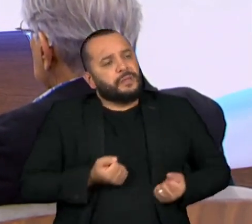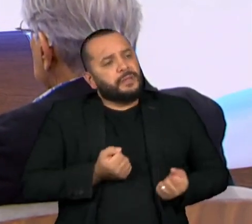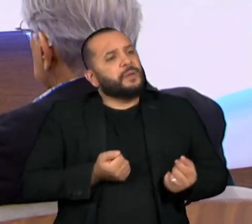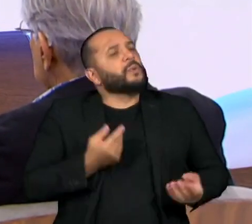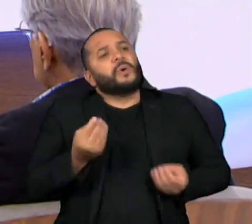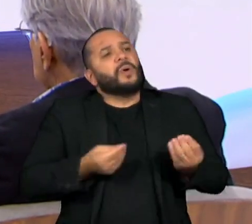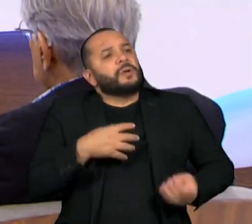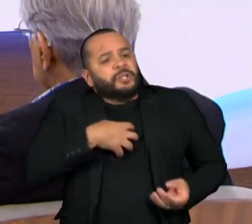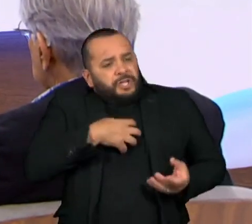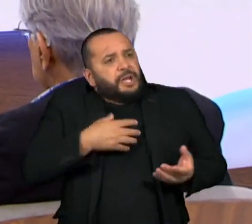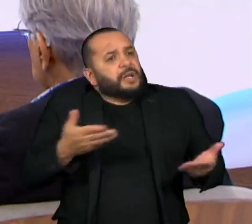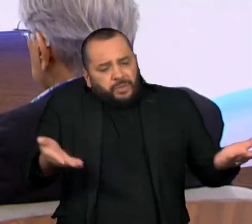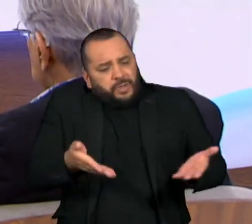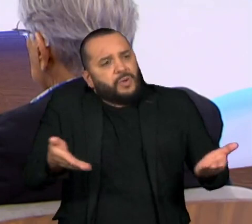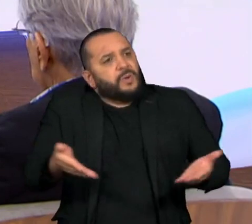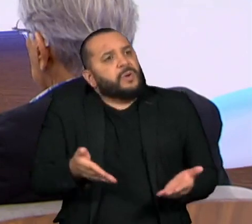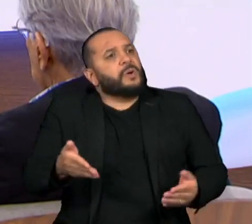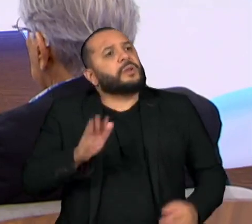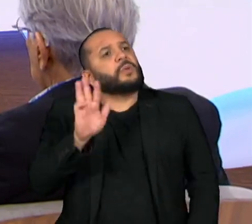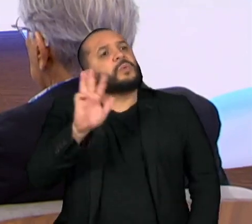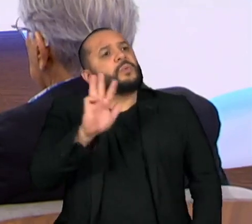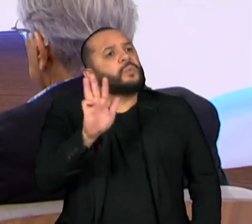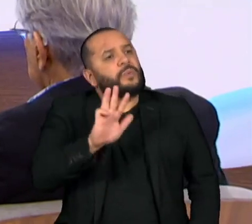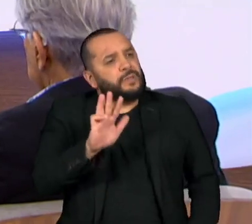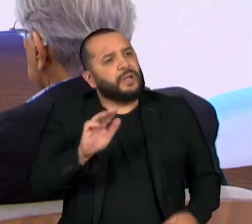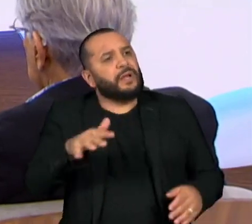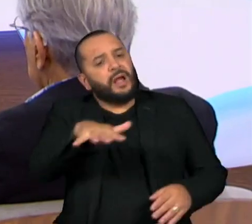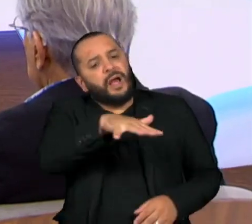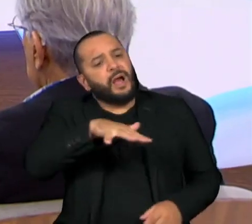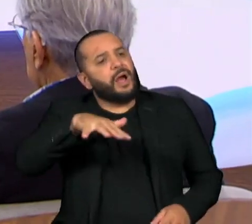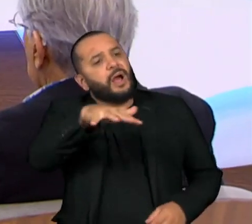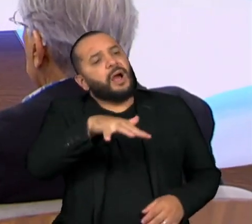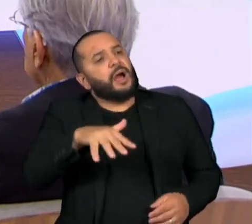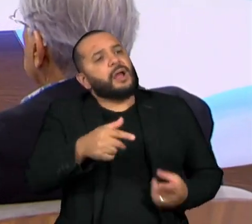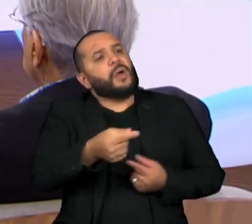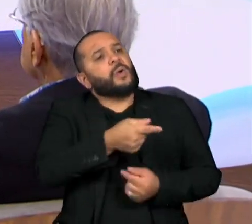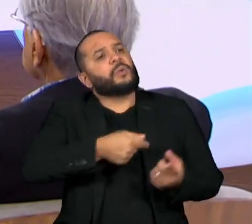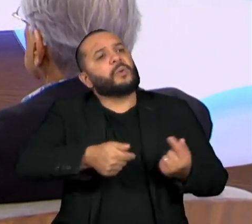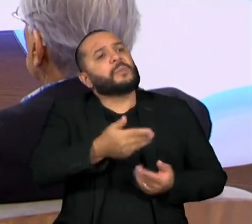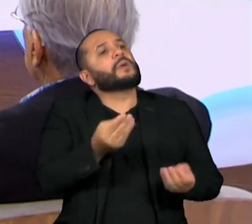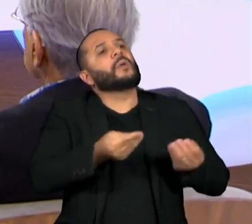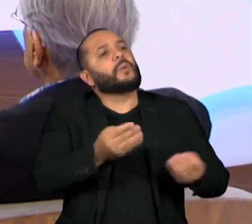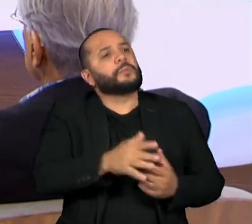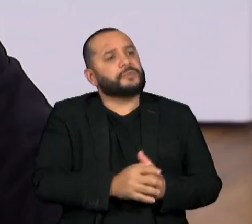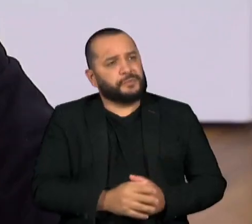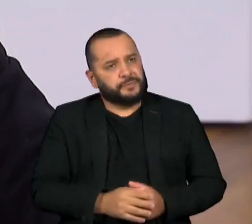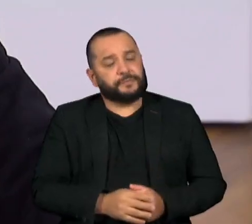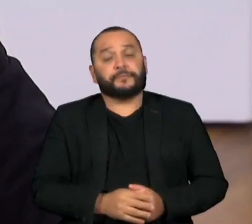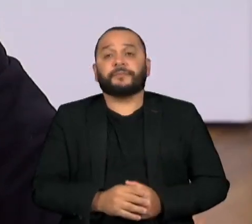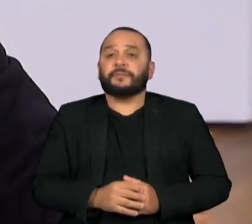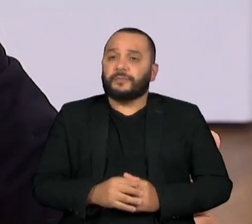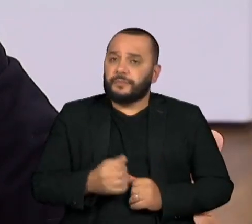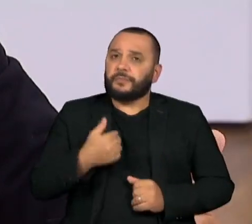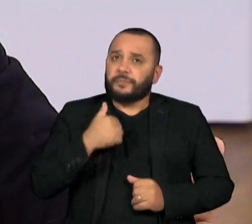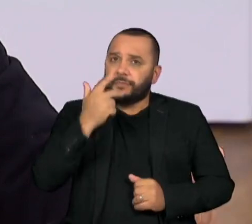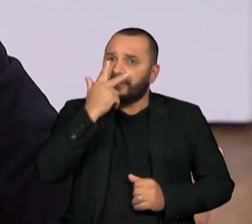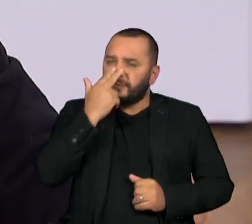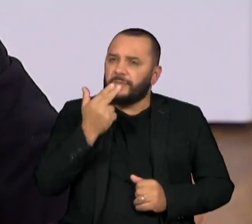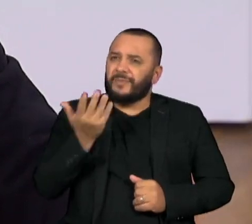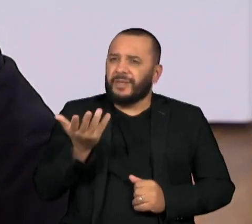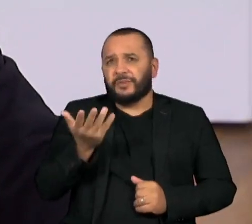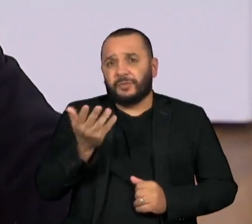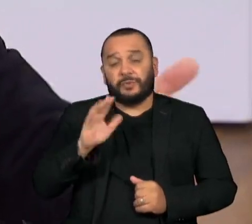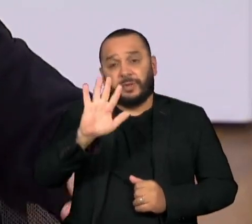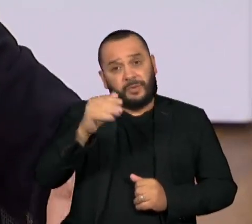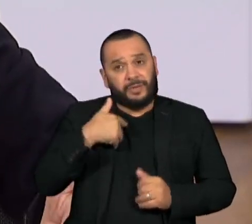posição, esse primeiro posicionamento que o governo eleito vem tomando. Olha, eu acho que o posicionamento em relação...